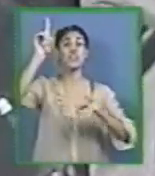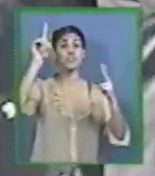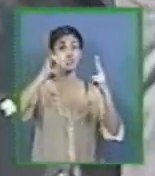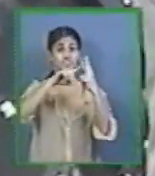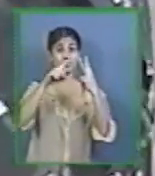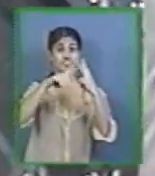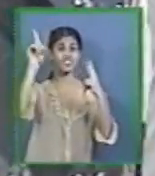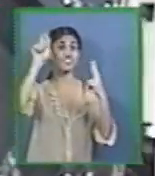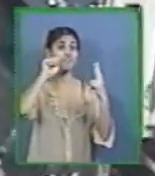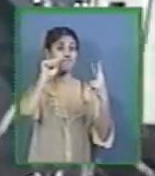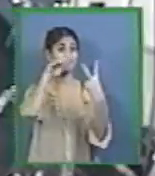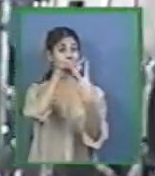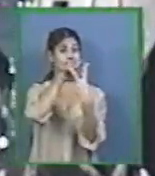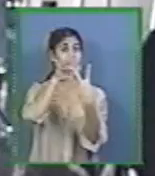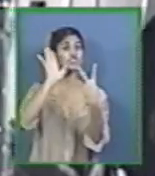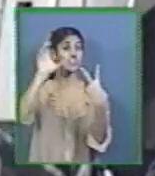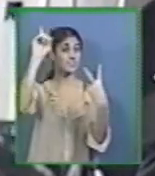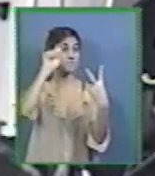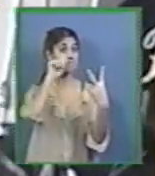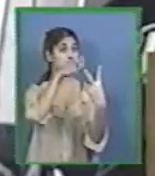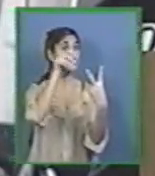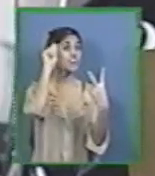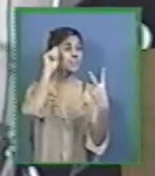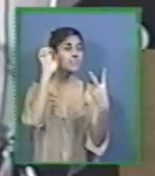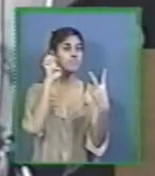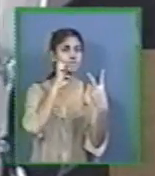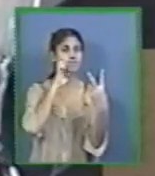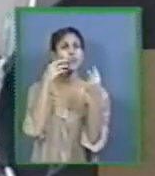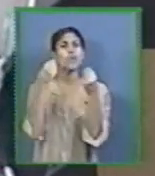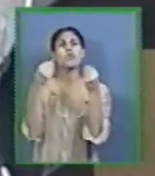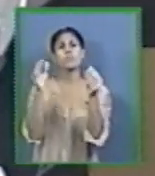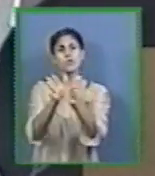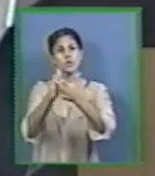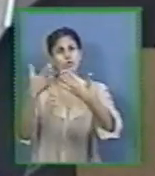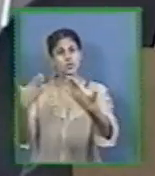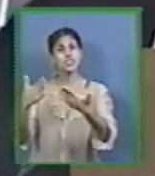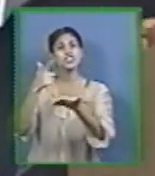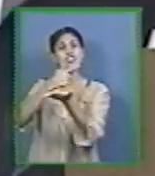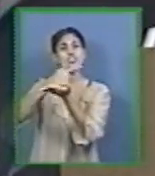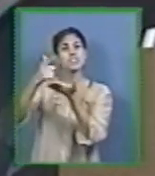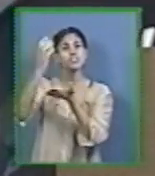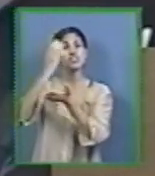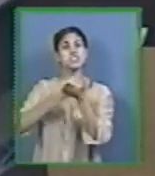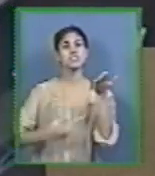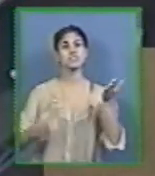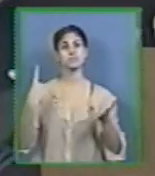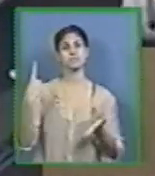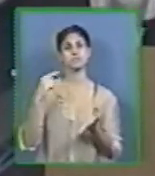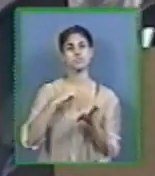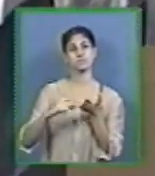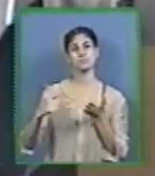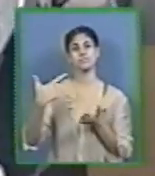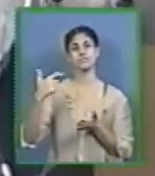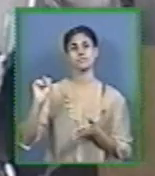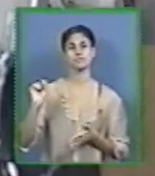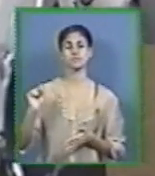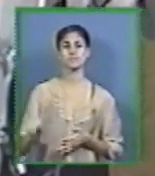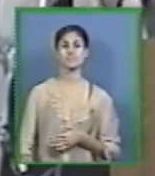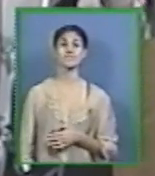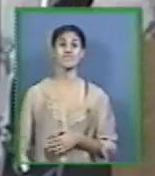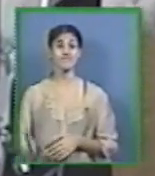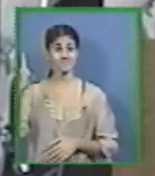vemos aqui em Gênesis 1.28 Que Deus não queria Que este ser